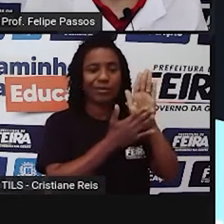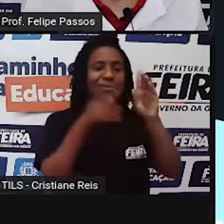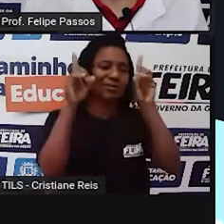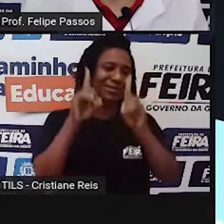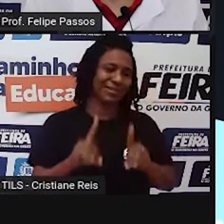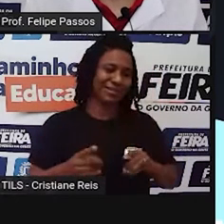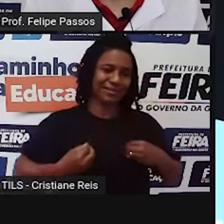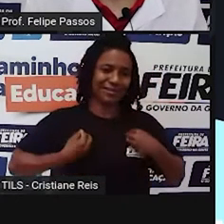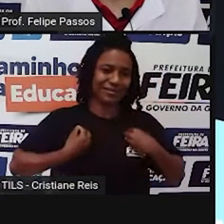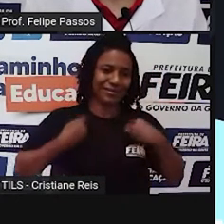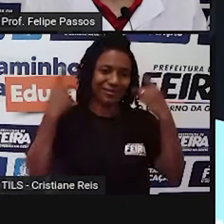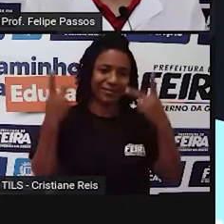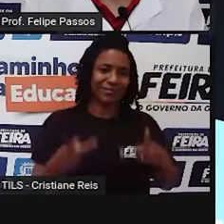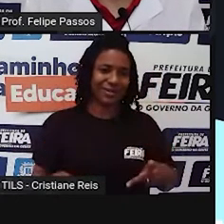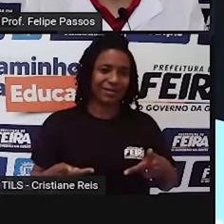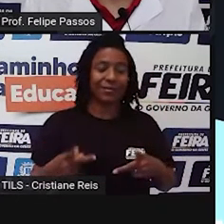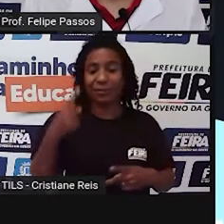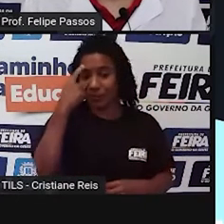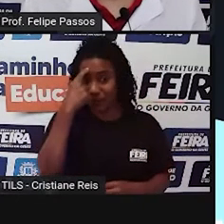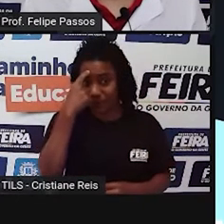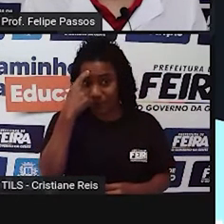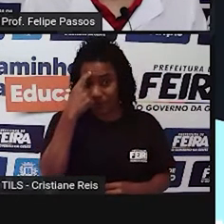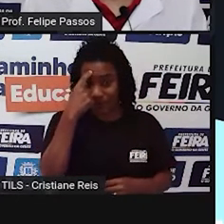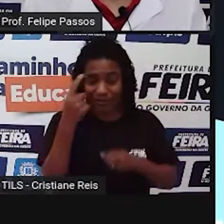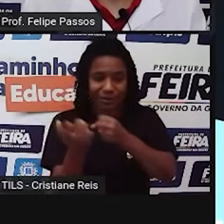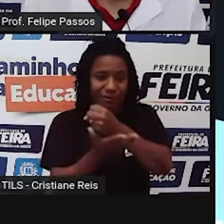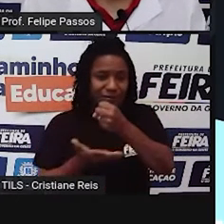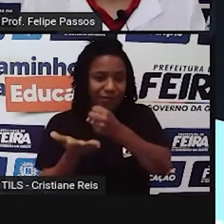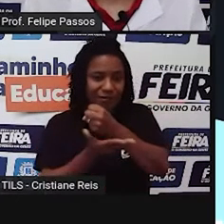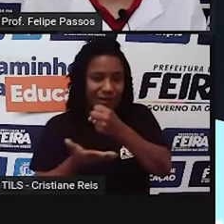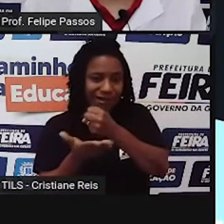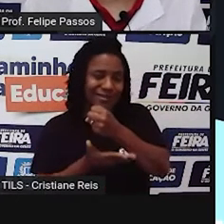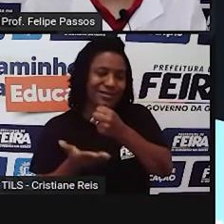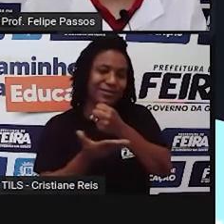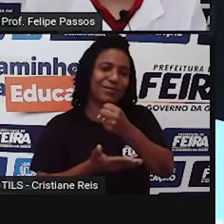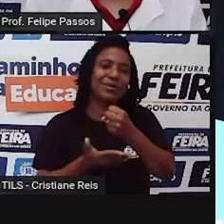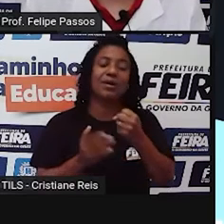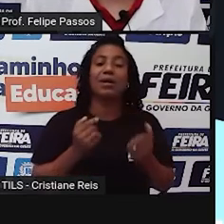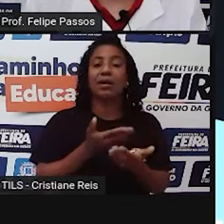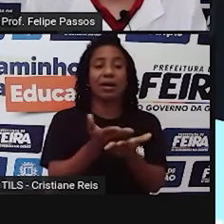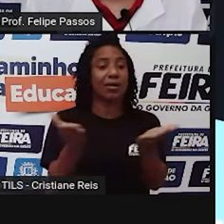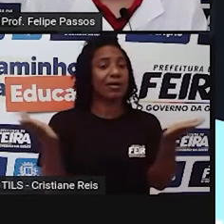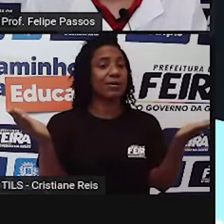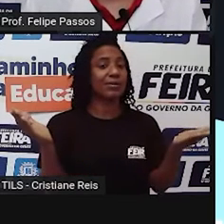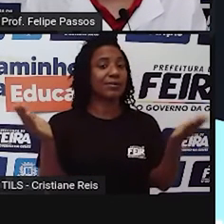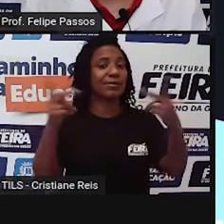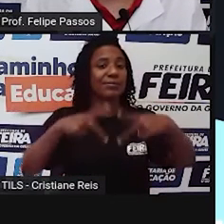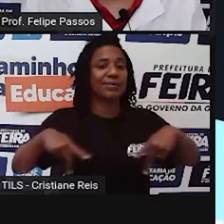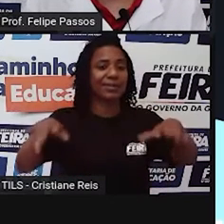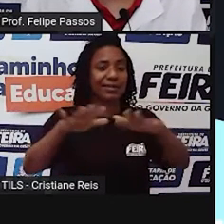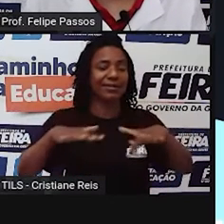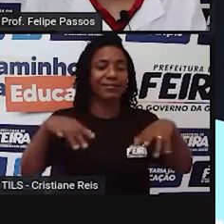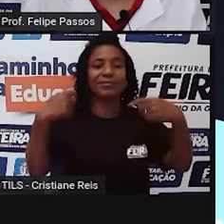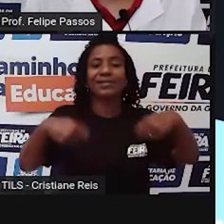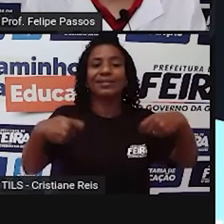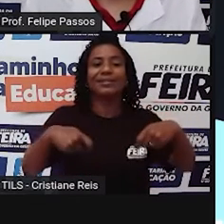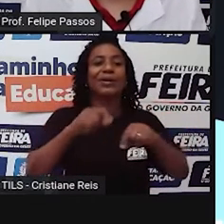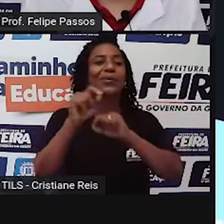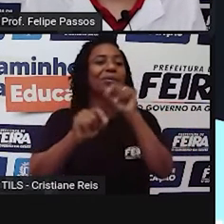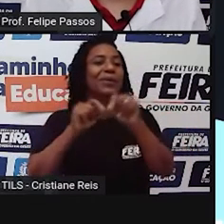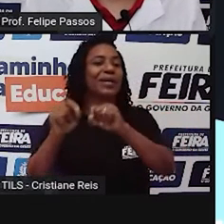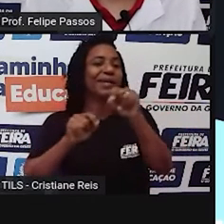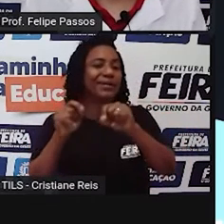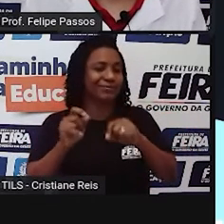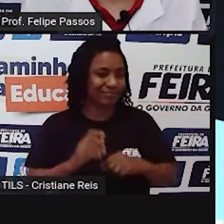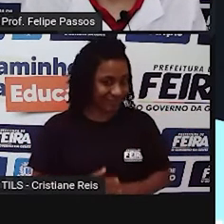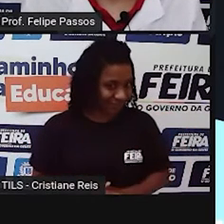significam pensar o básico, pensar o mínimo que a humanidade tem que ter, né, que uma pessoa, um ser humano